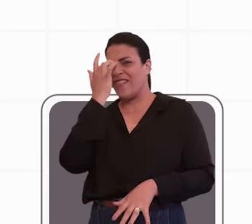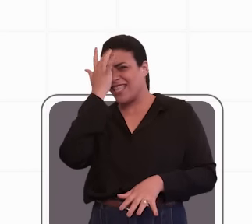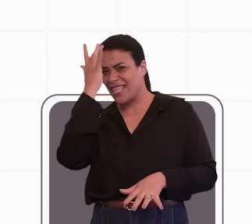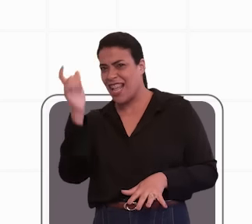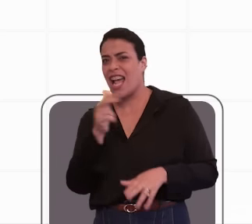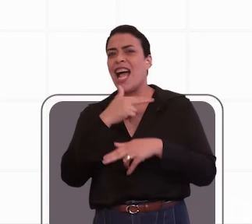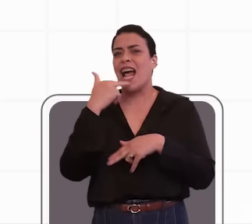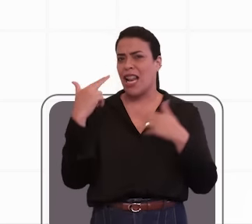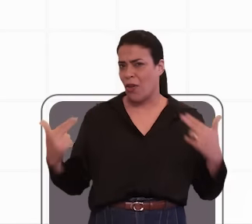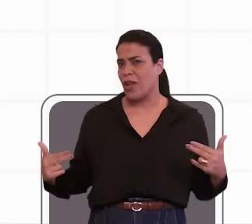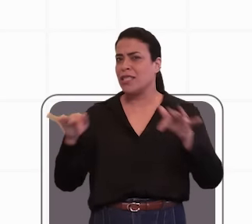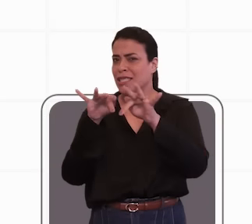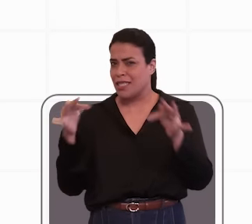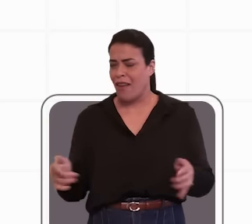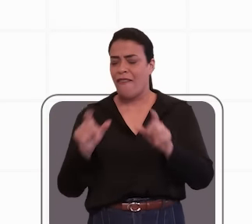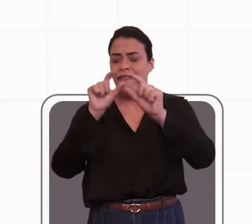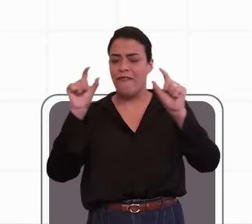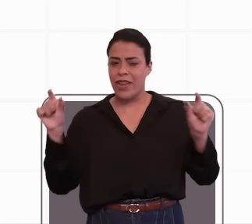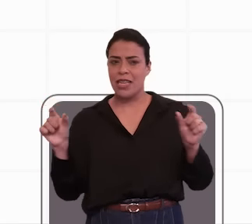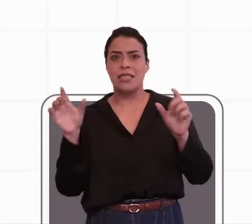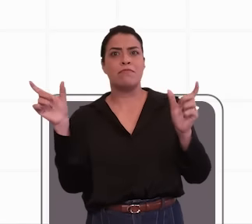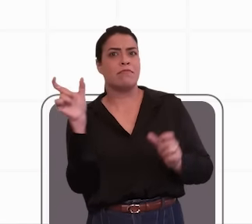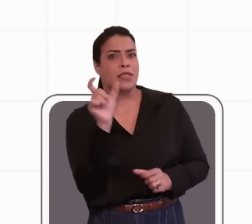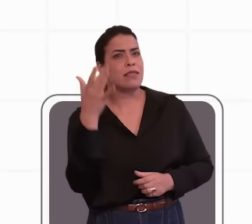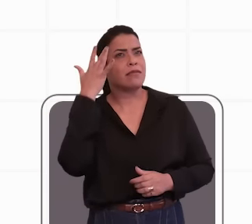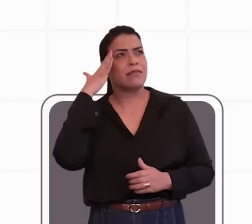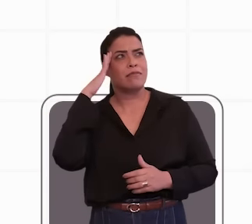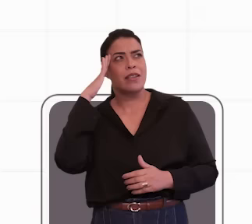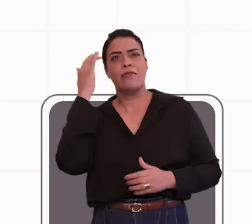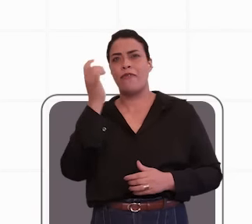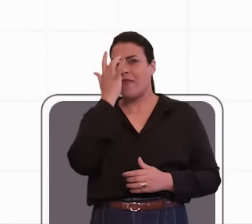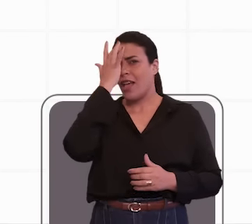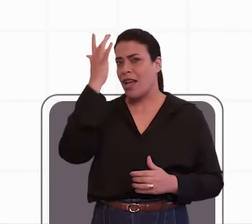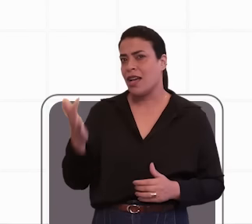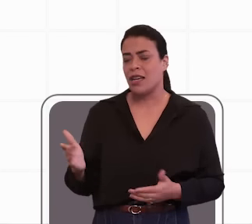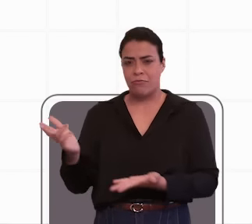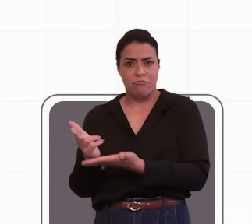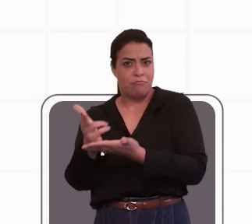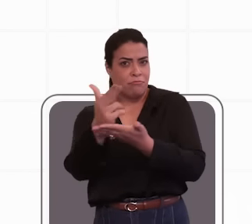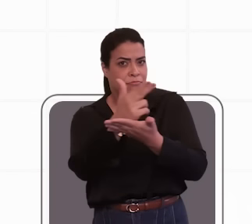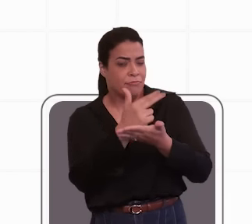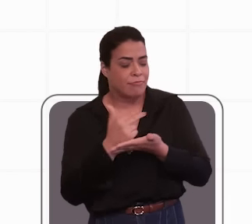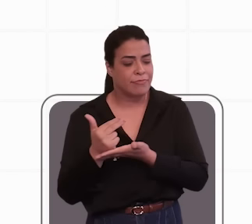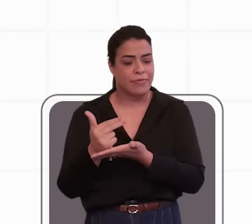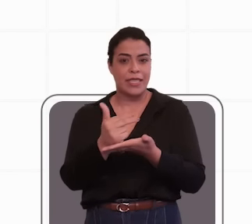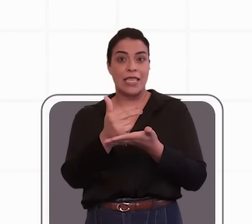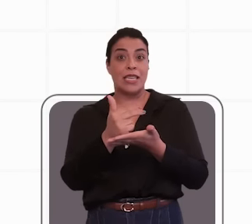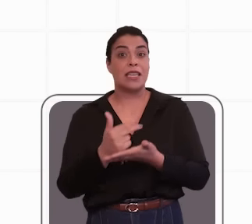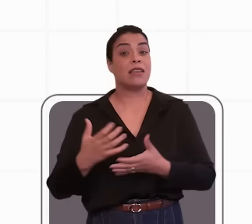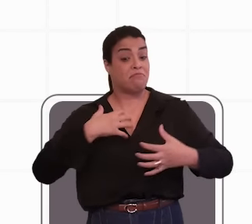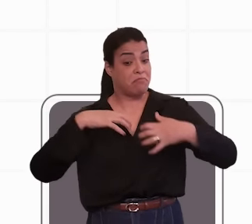simples, como frases curtas e de fácil compreensão, o uso de elementos visuais como gráficos e ilustrações,